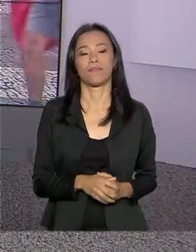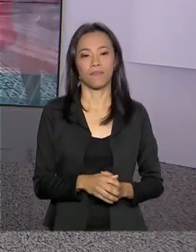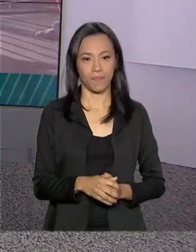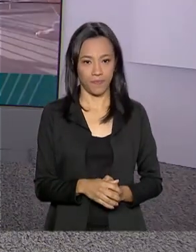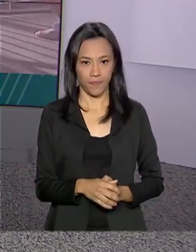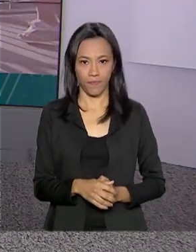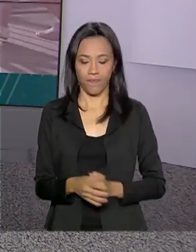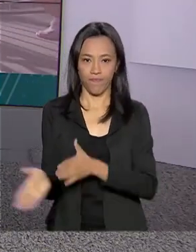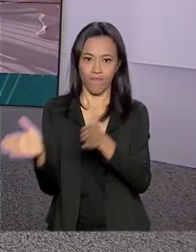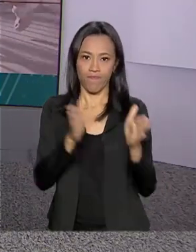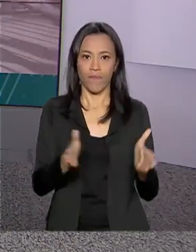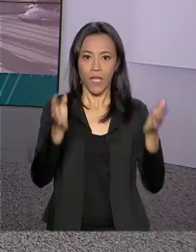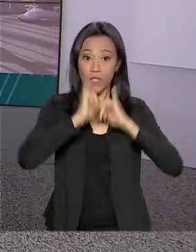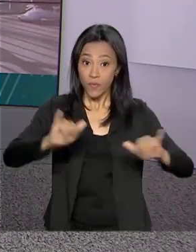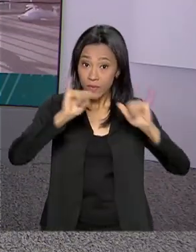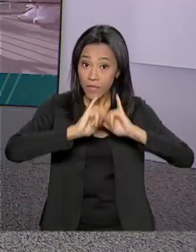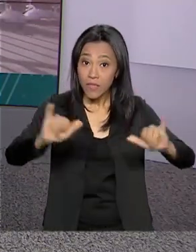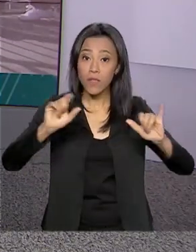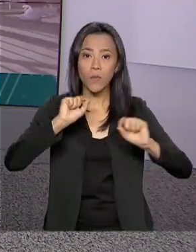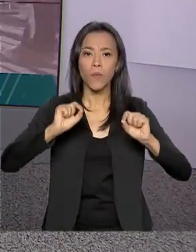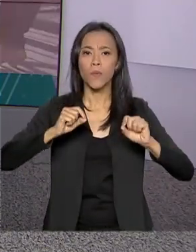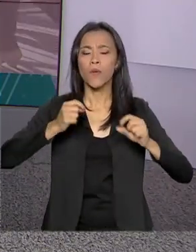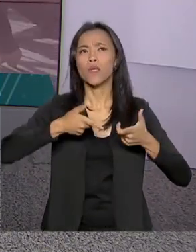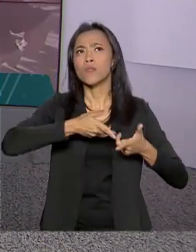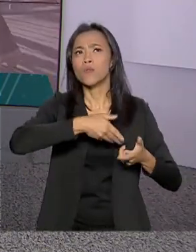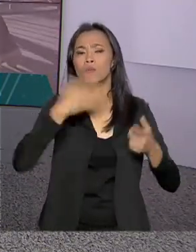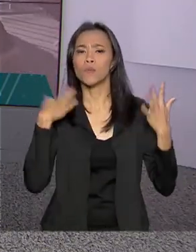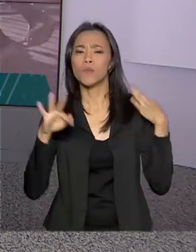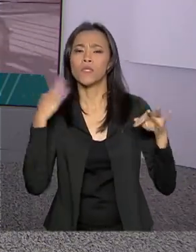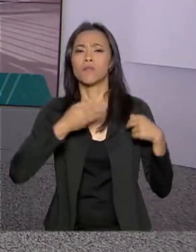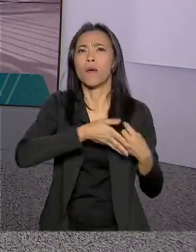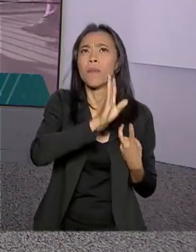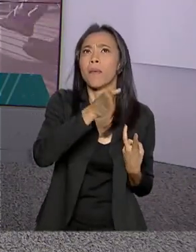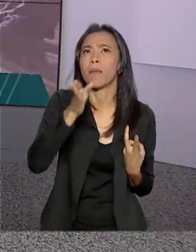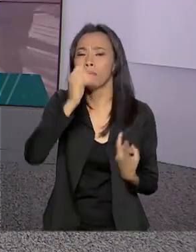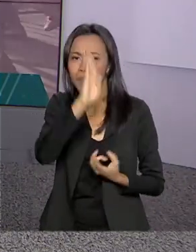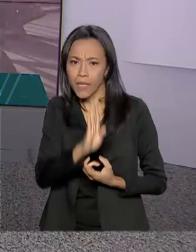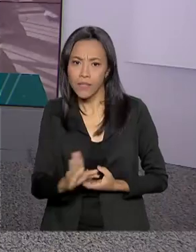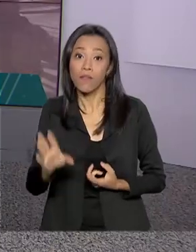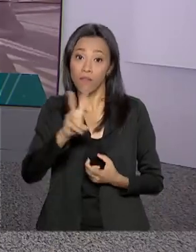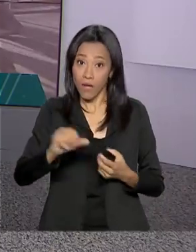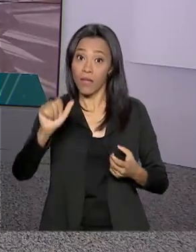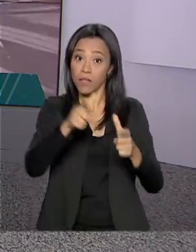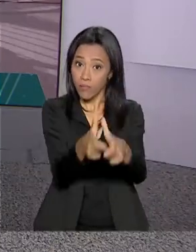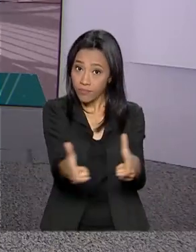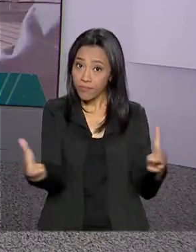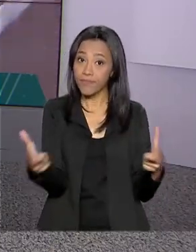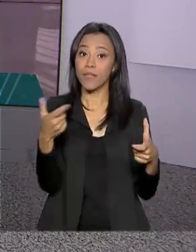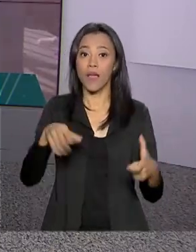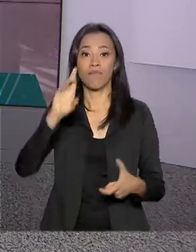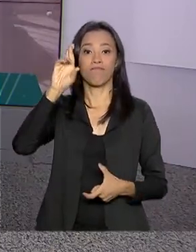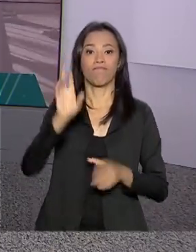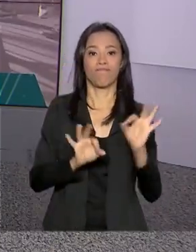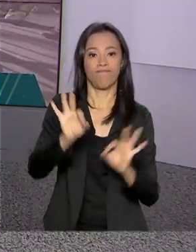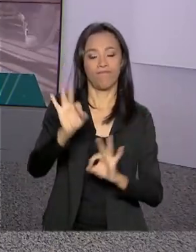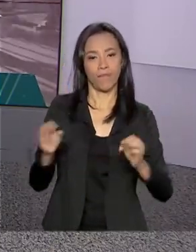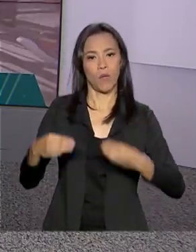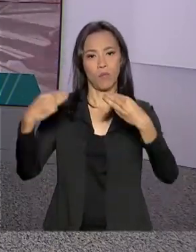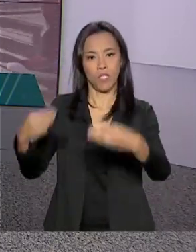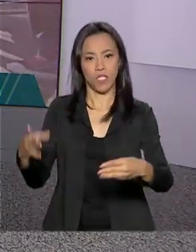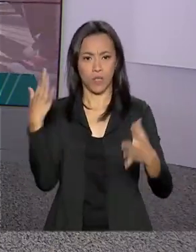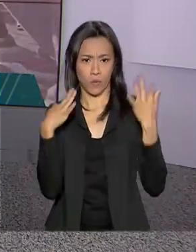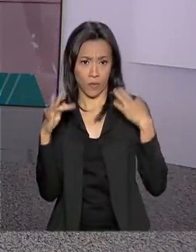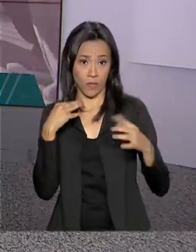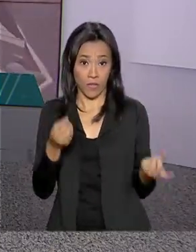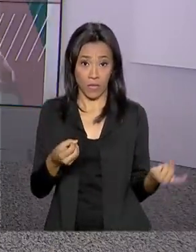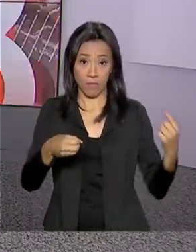A divulgação dos destinos turísticos brasileiros deve ser ampliada com o programa lançado pelo Ministério do Turismo, em parceria com a Embratur